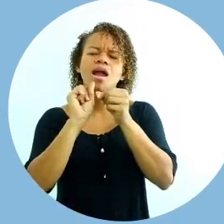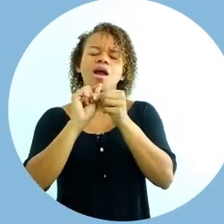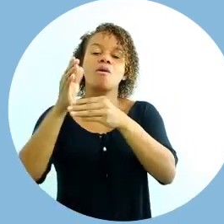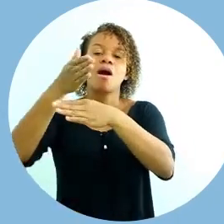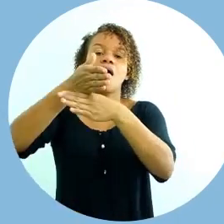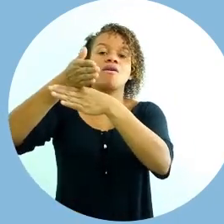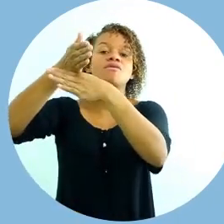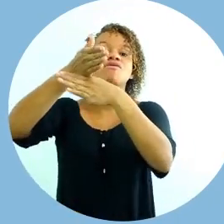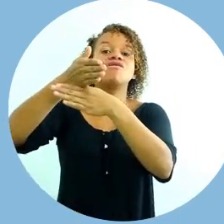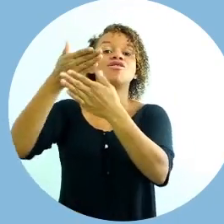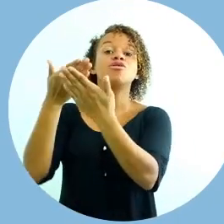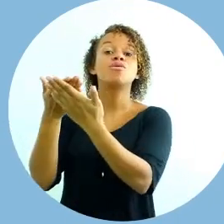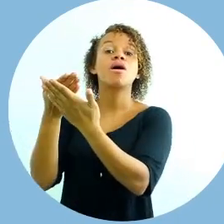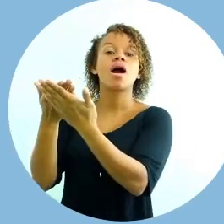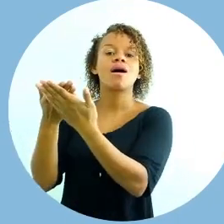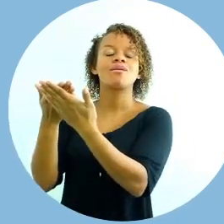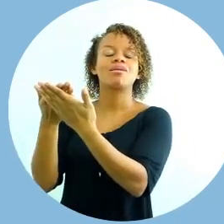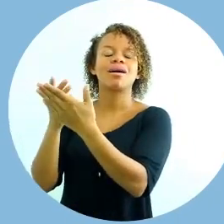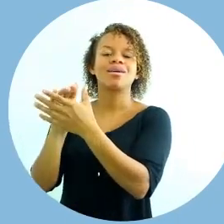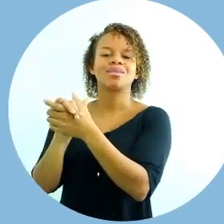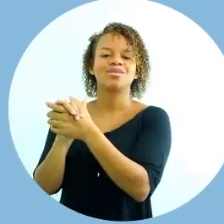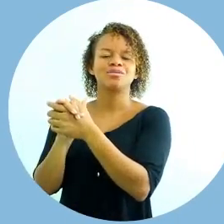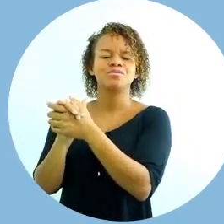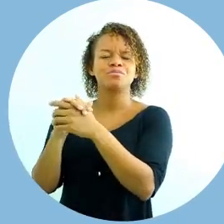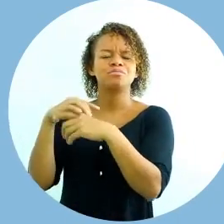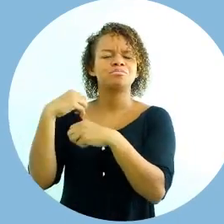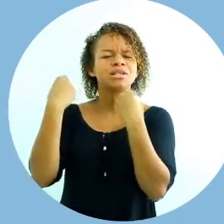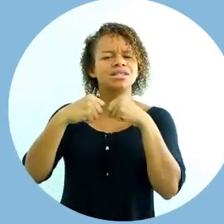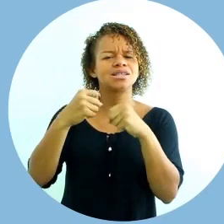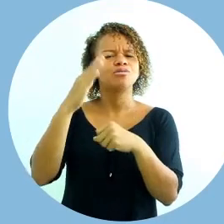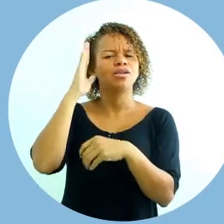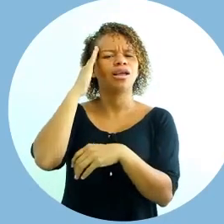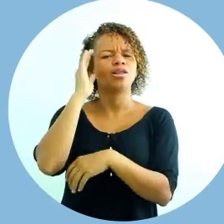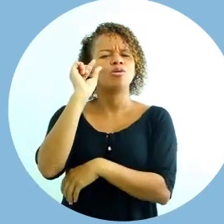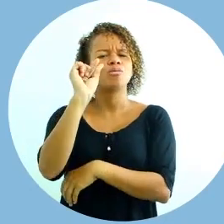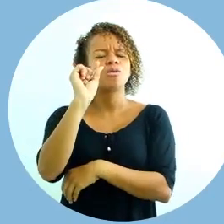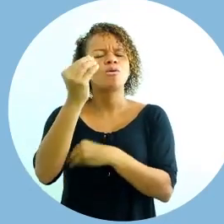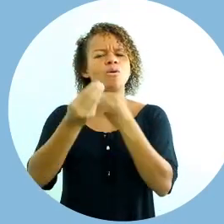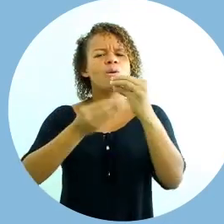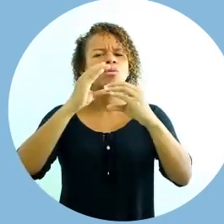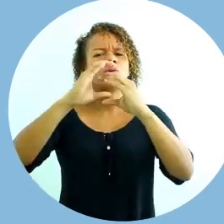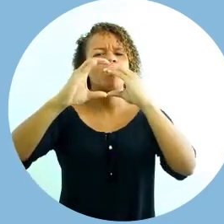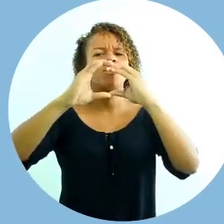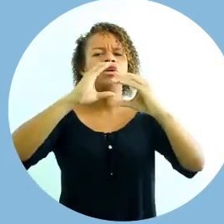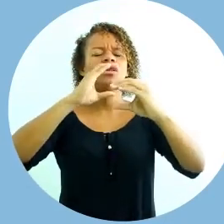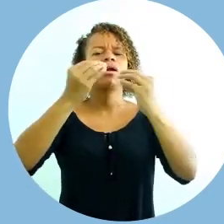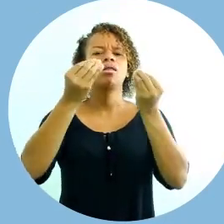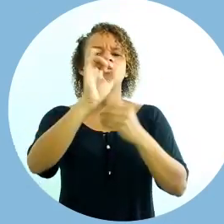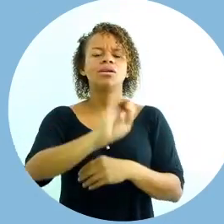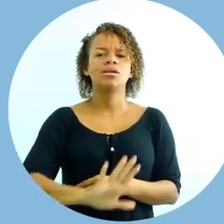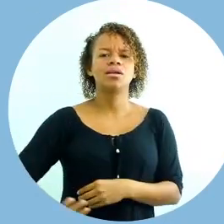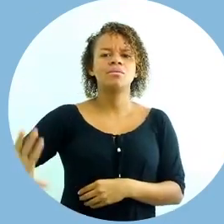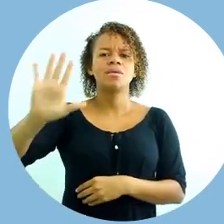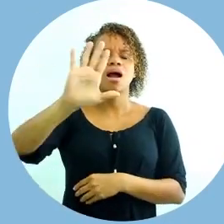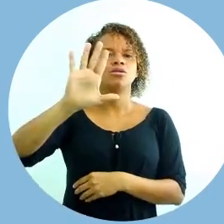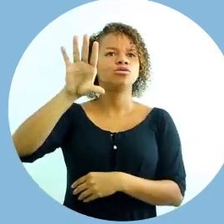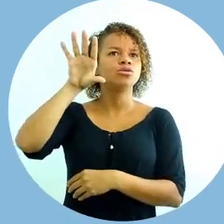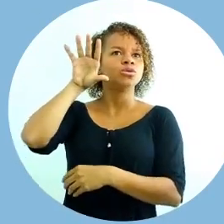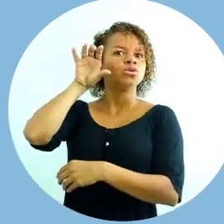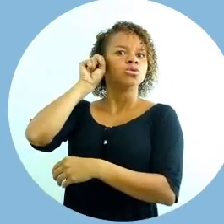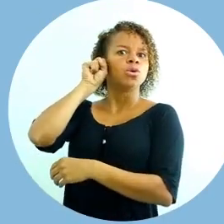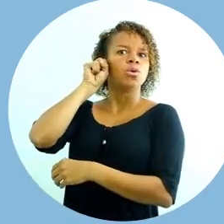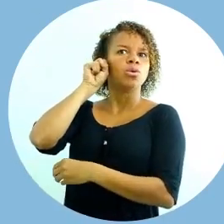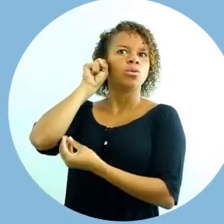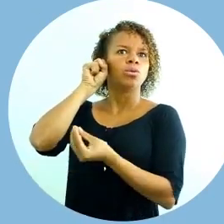um pouco sobre como comunicar através de imagem, de som, de texto. A ideia